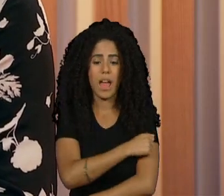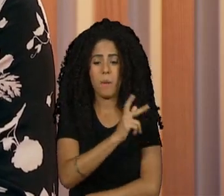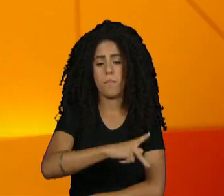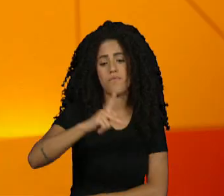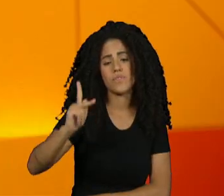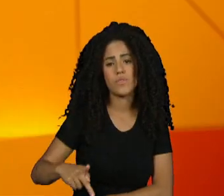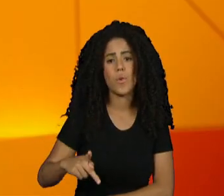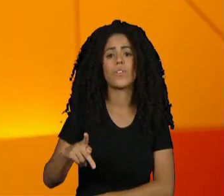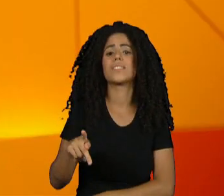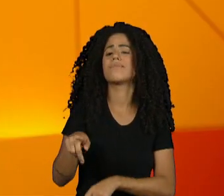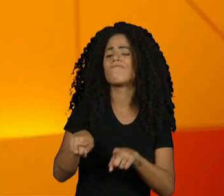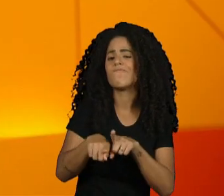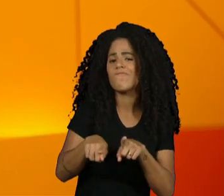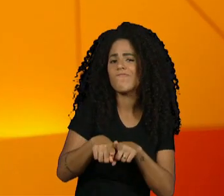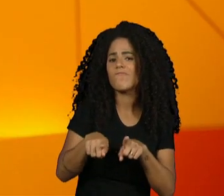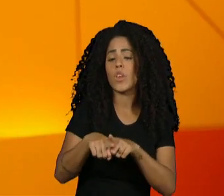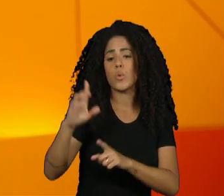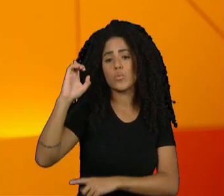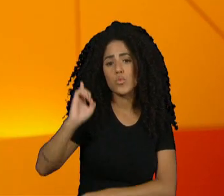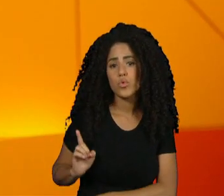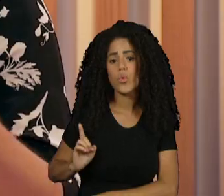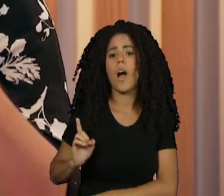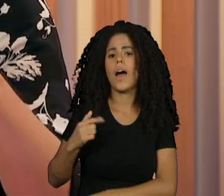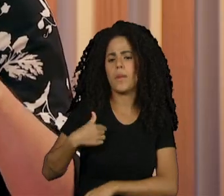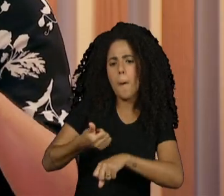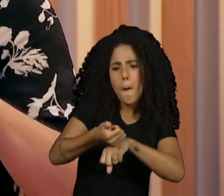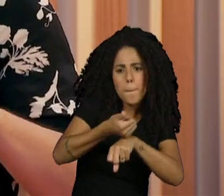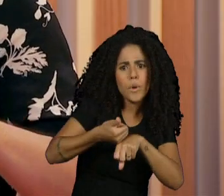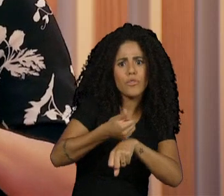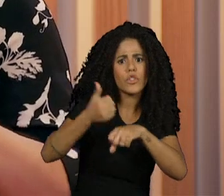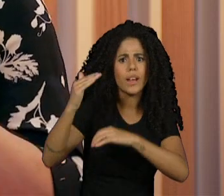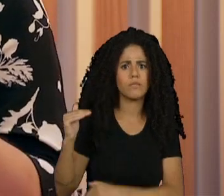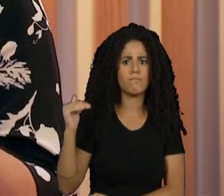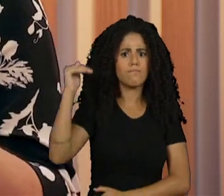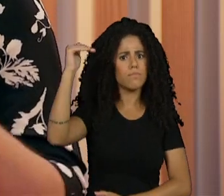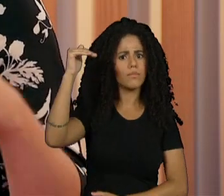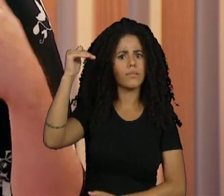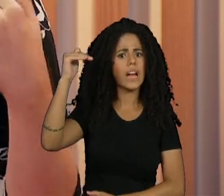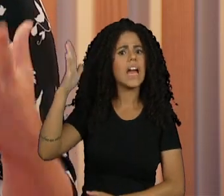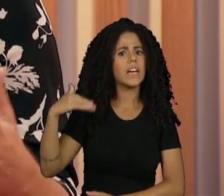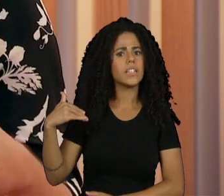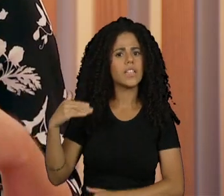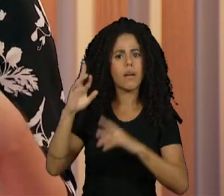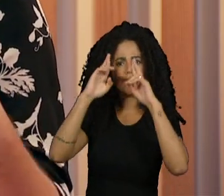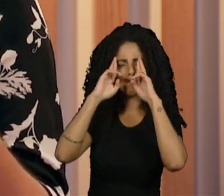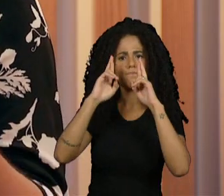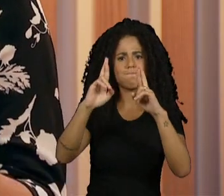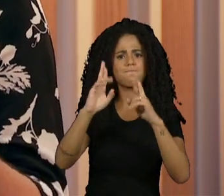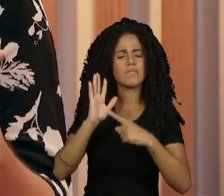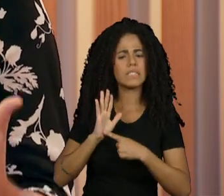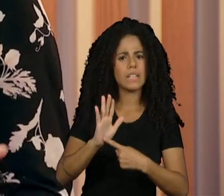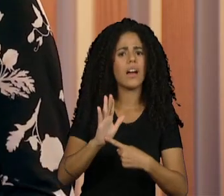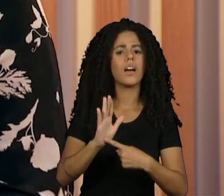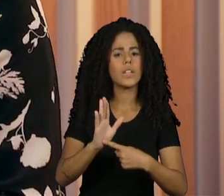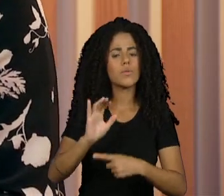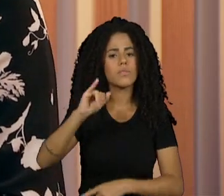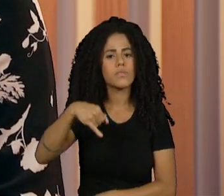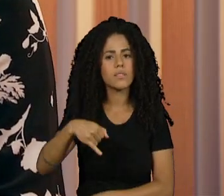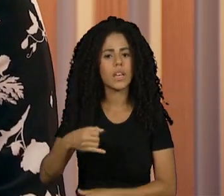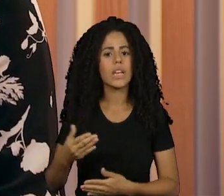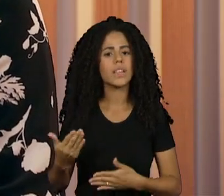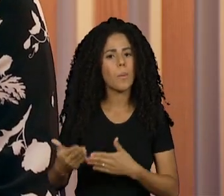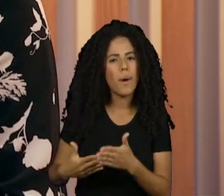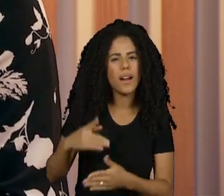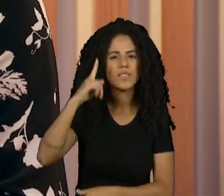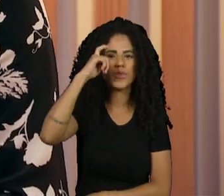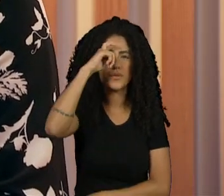professoras, imagina como diretoras, como figuras ali que se tornam autoridades, referências. Isso é muito mais